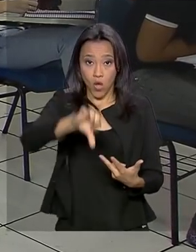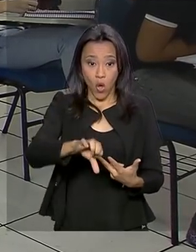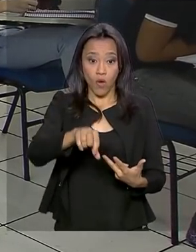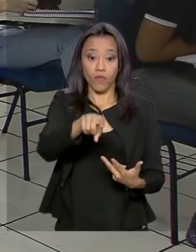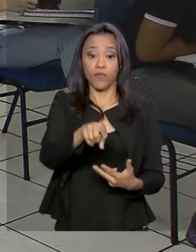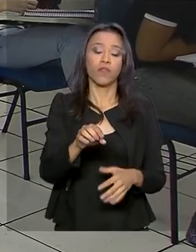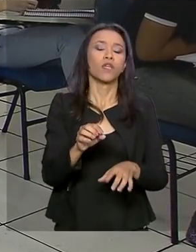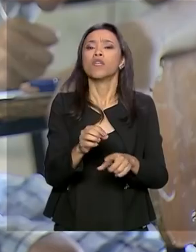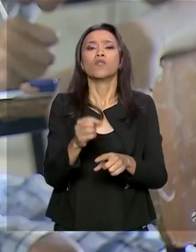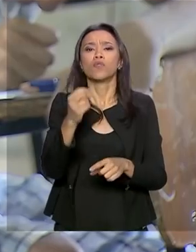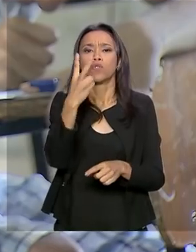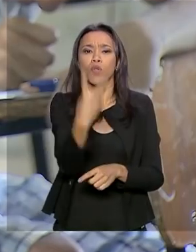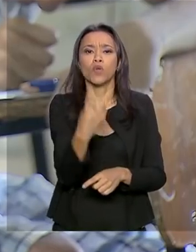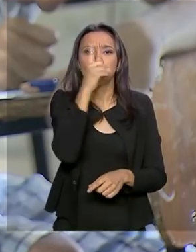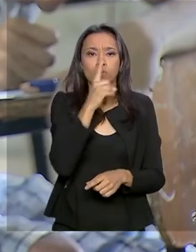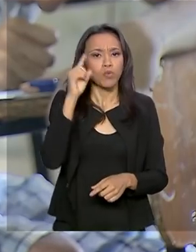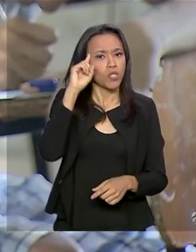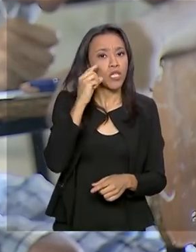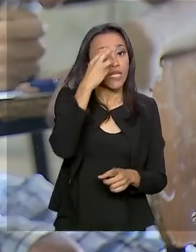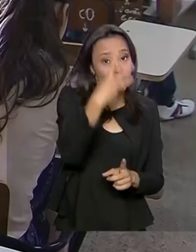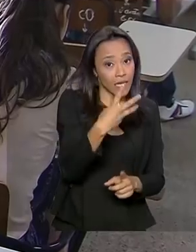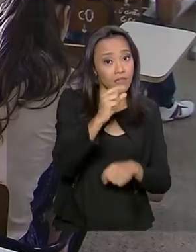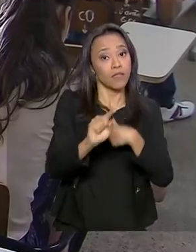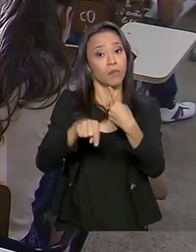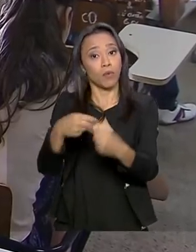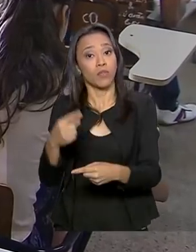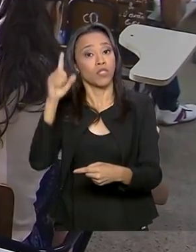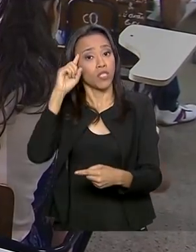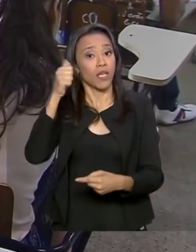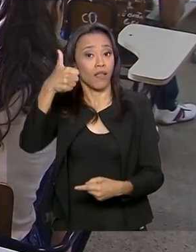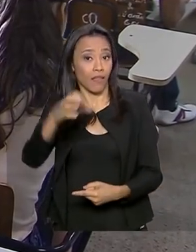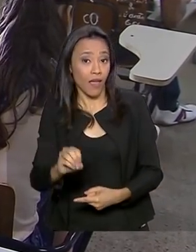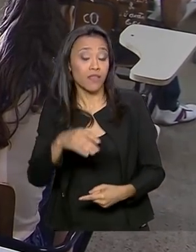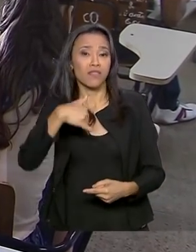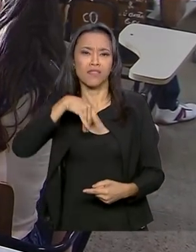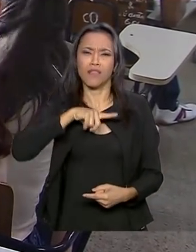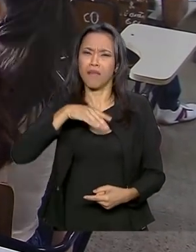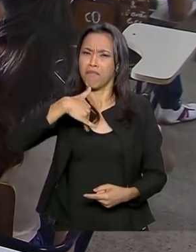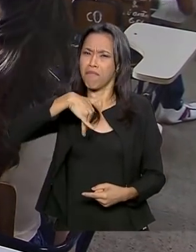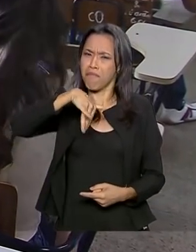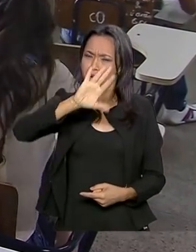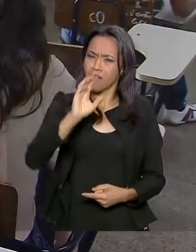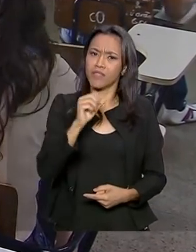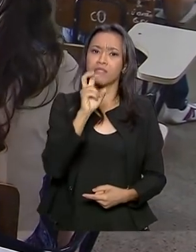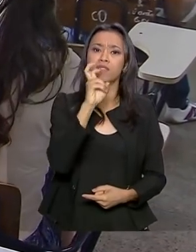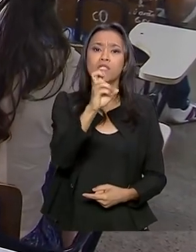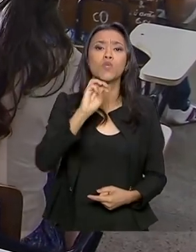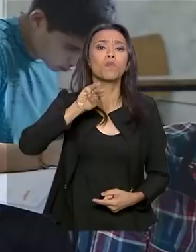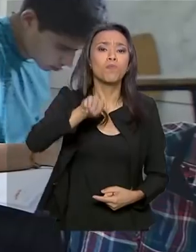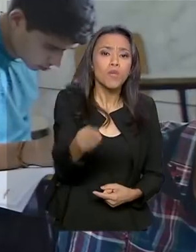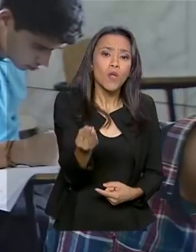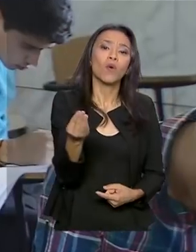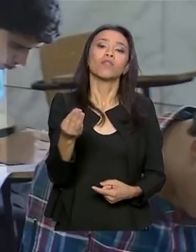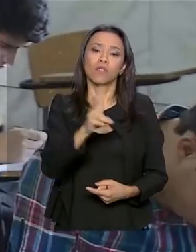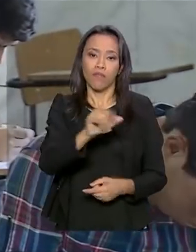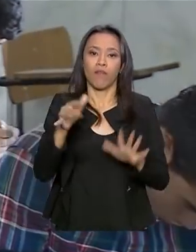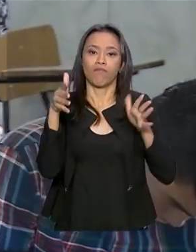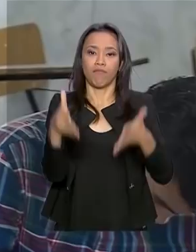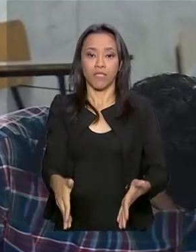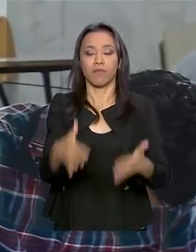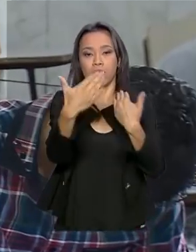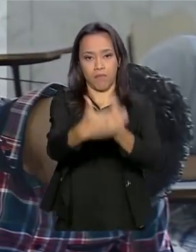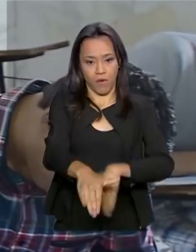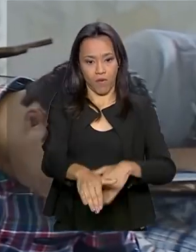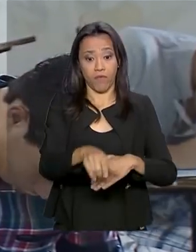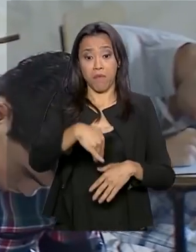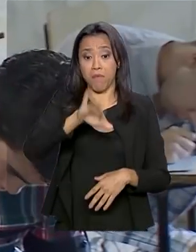domingos de novembro, nos dias 3 e 10, tem mais de 5 milhões de participantes confirmados. Deste total, mais